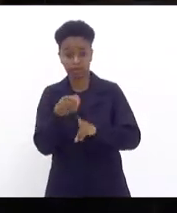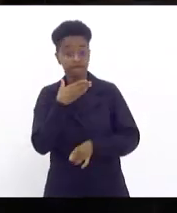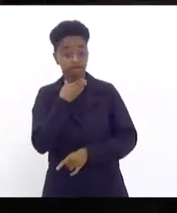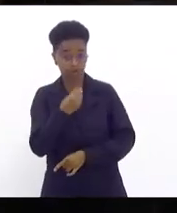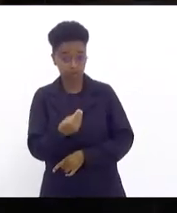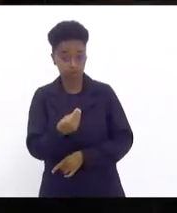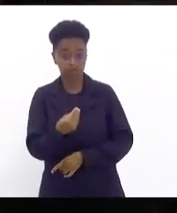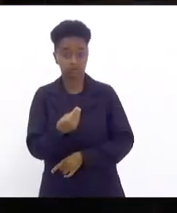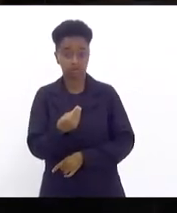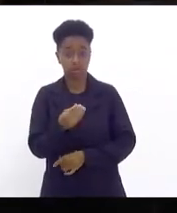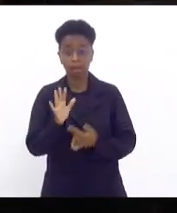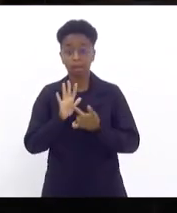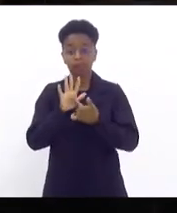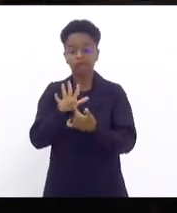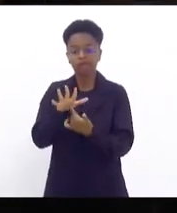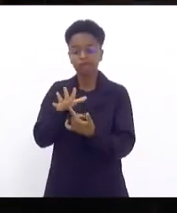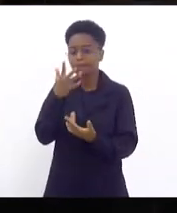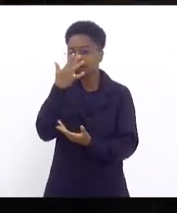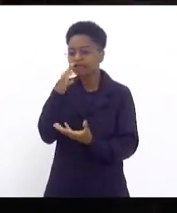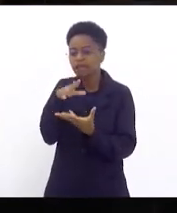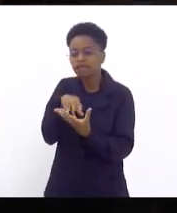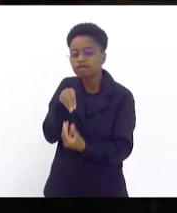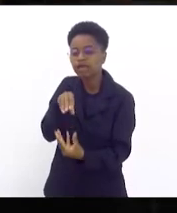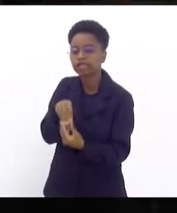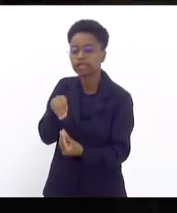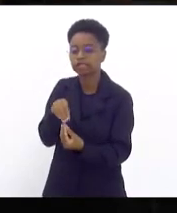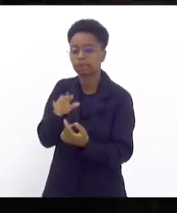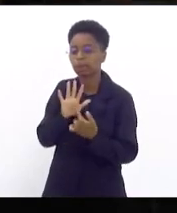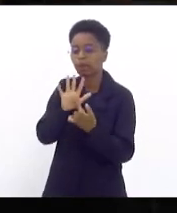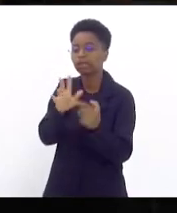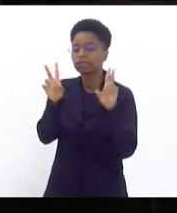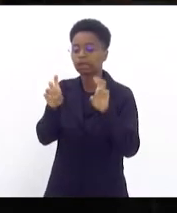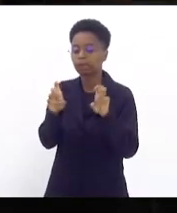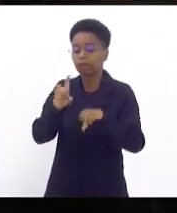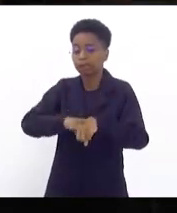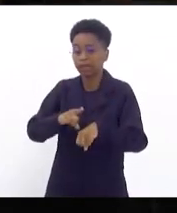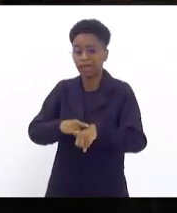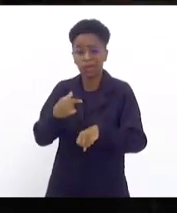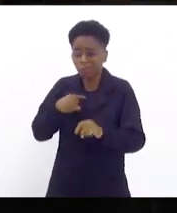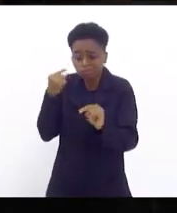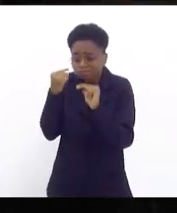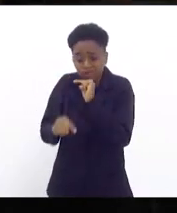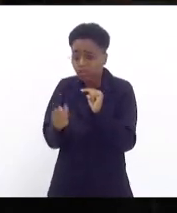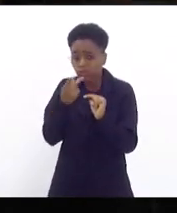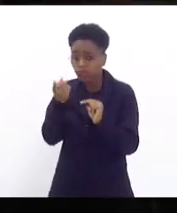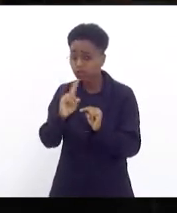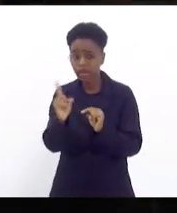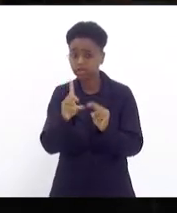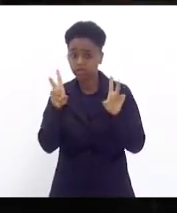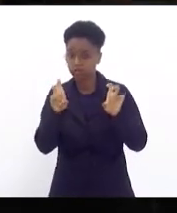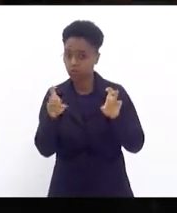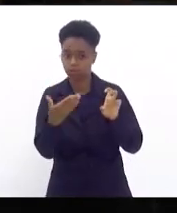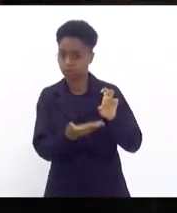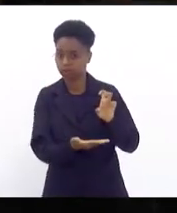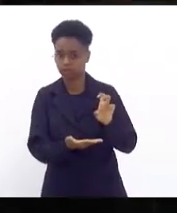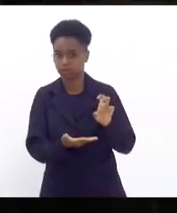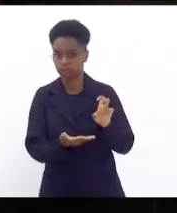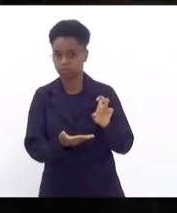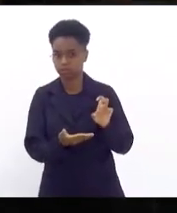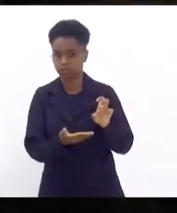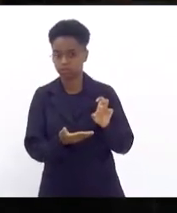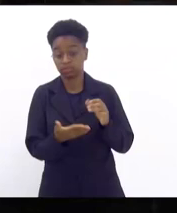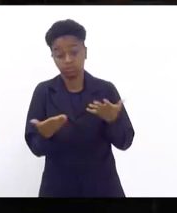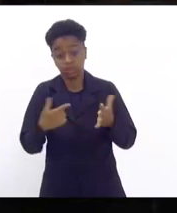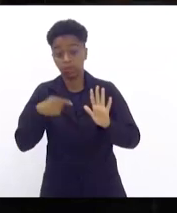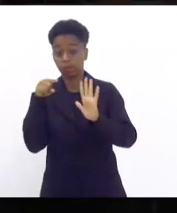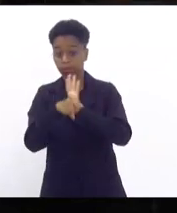trazerem para o debate um fantasma, esse do uso do banheiro, que não tem, como eu disse, nada a ver com o projeto discutido. E eu pergunto